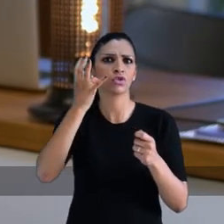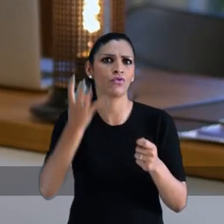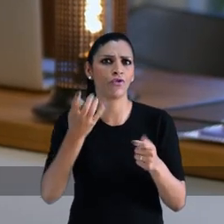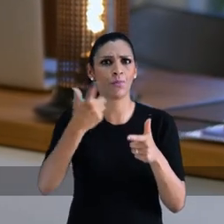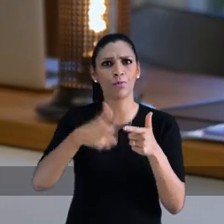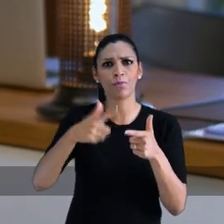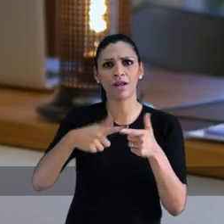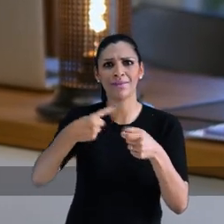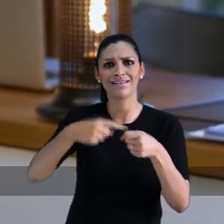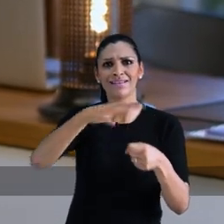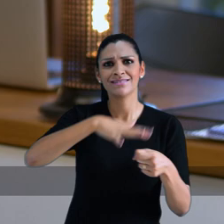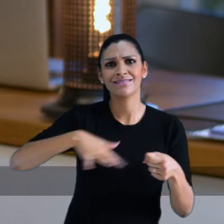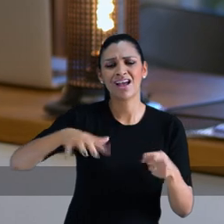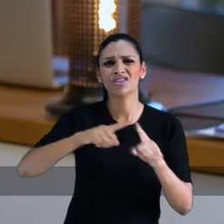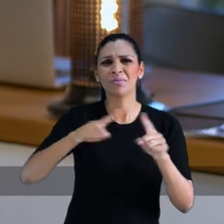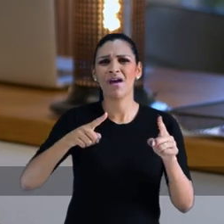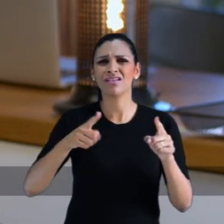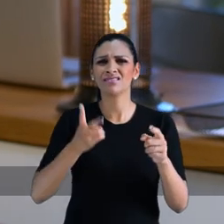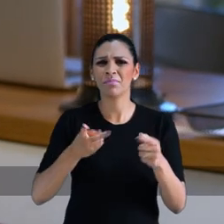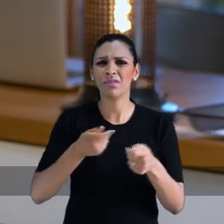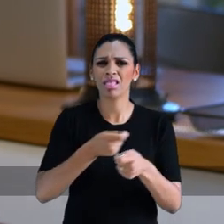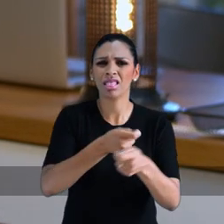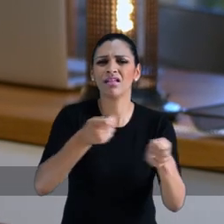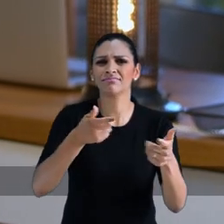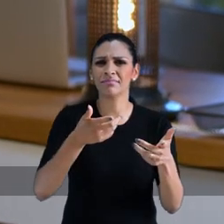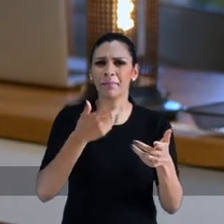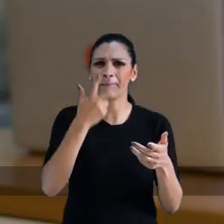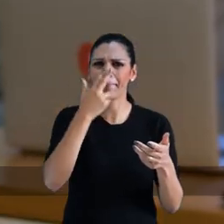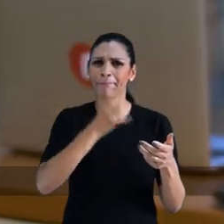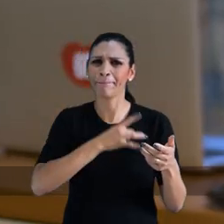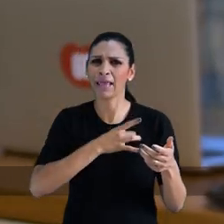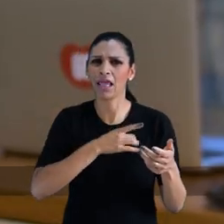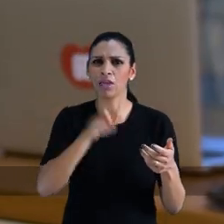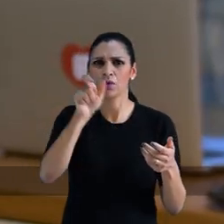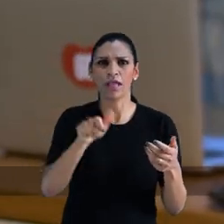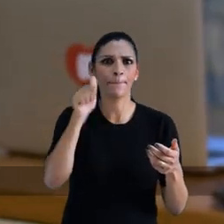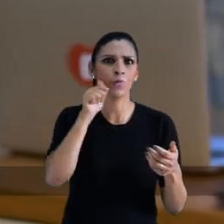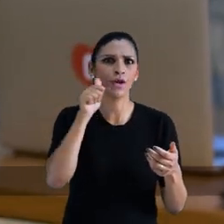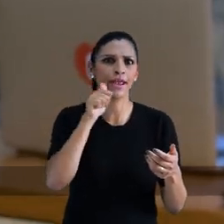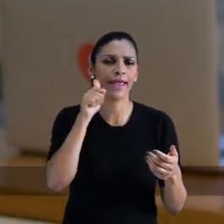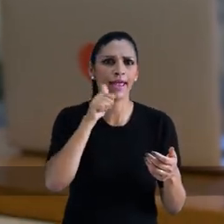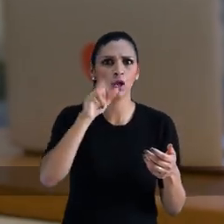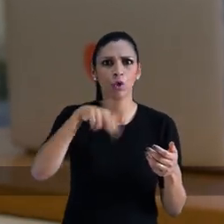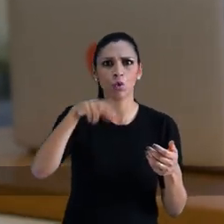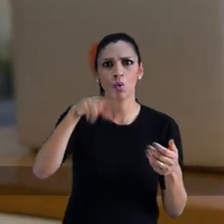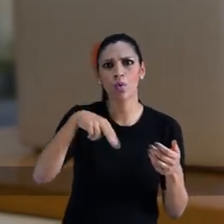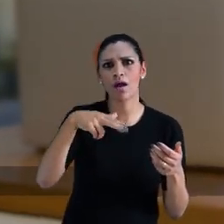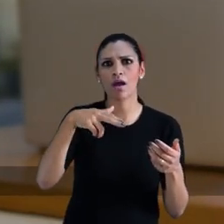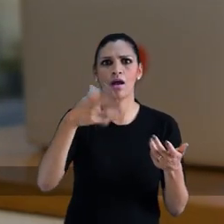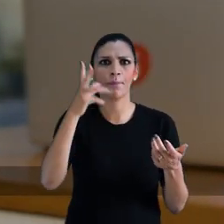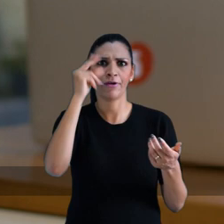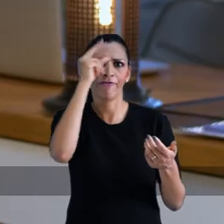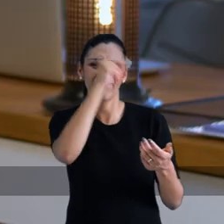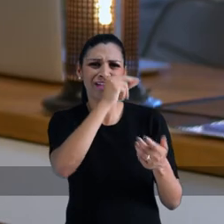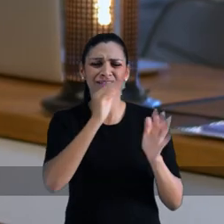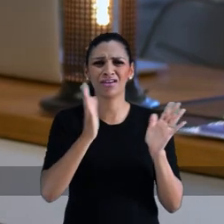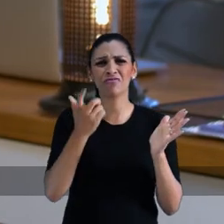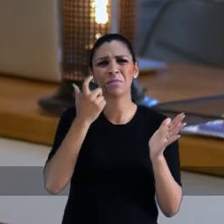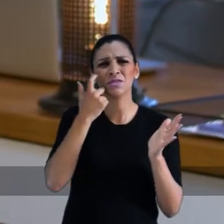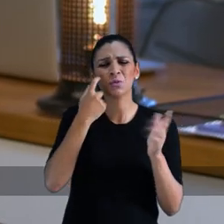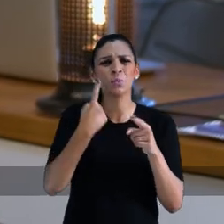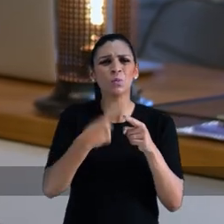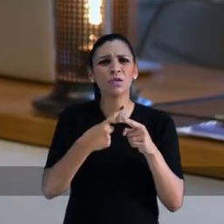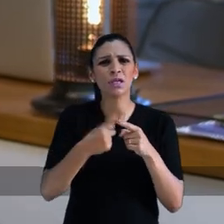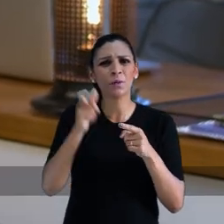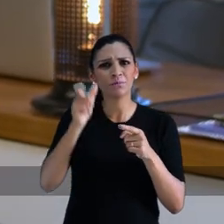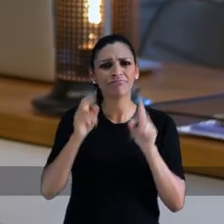isso que resolve o problema da cidade, ao mesmo tempo tentam colocar sempre medo. O medo dela ser mulher, o medo dela não ter sido prefeita. Fico pensando